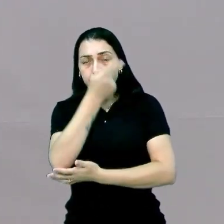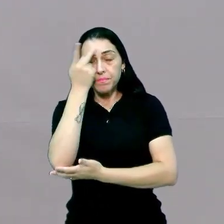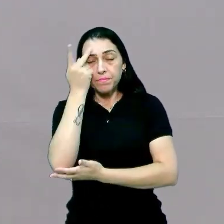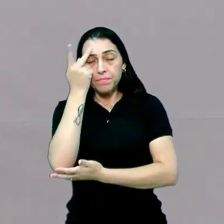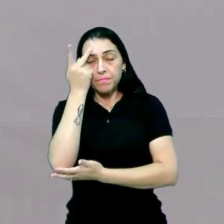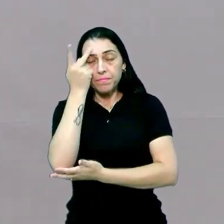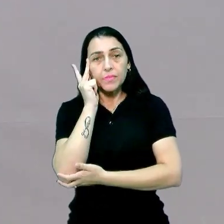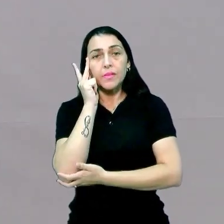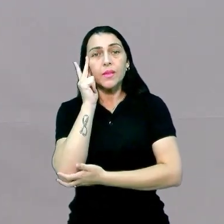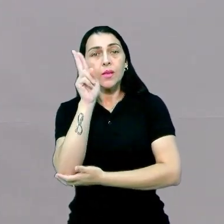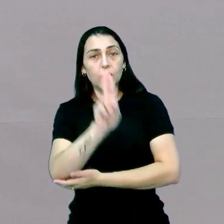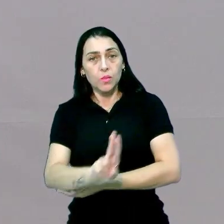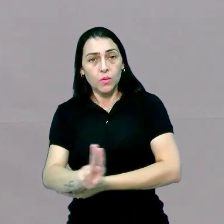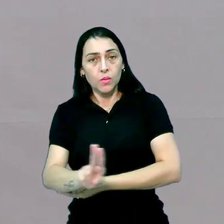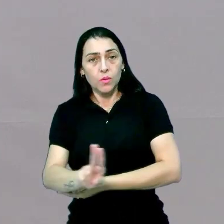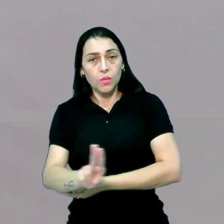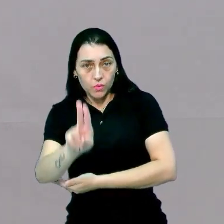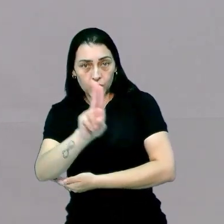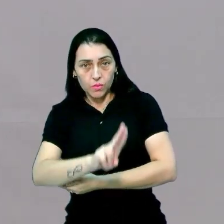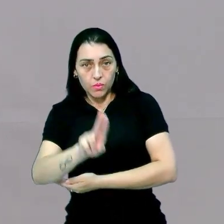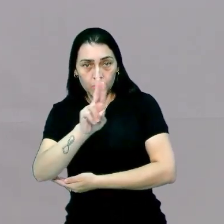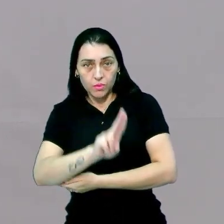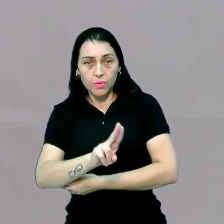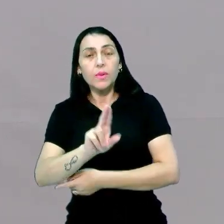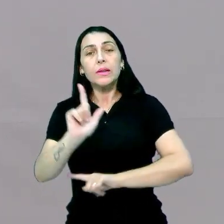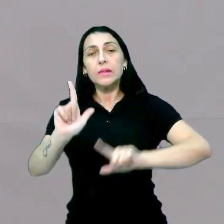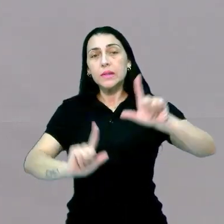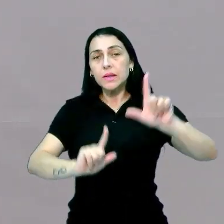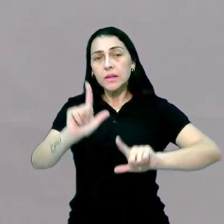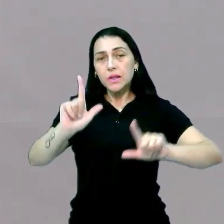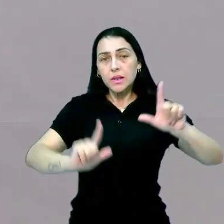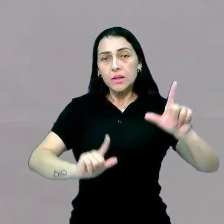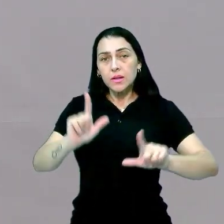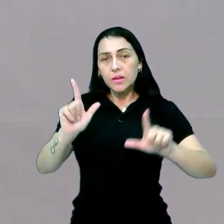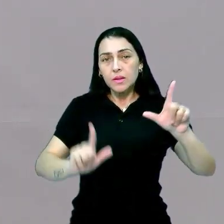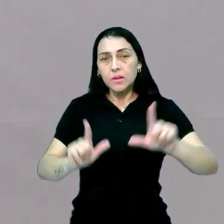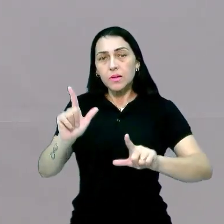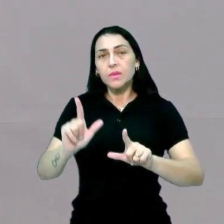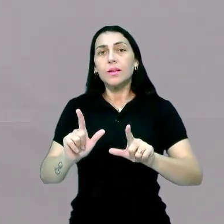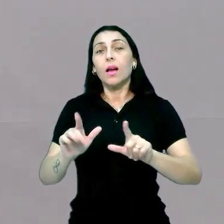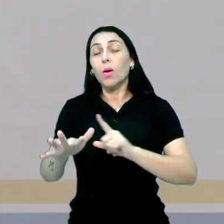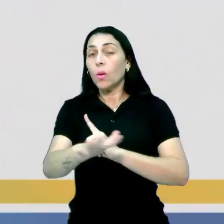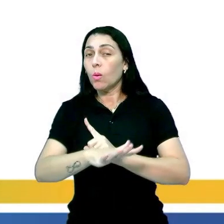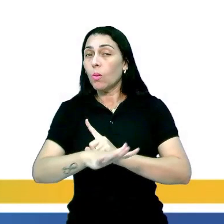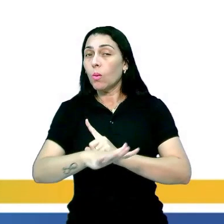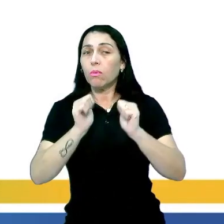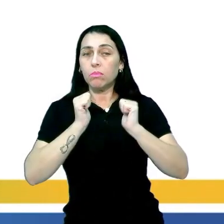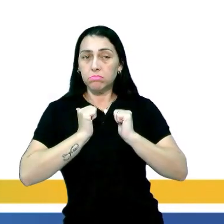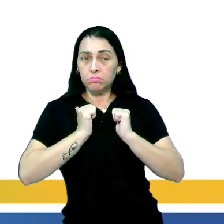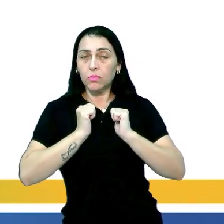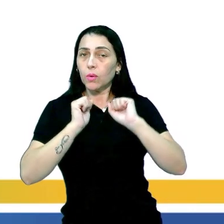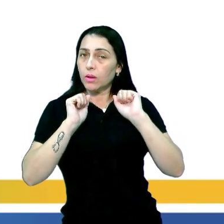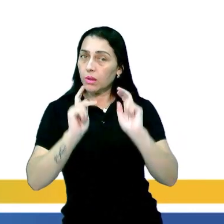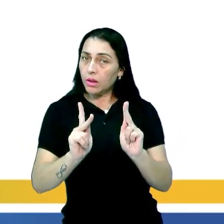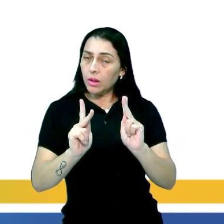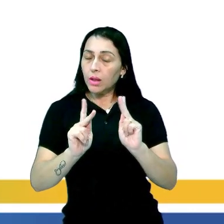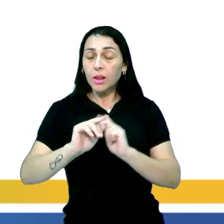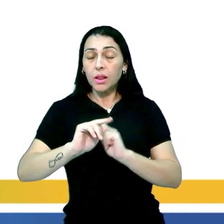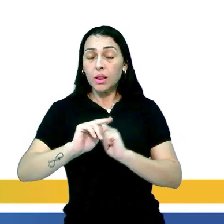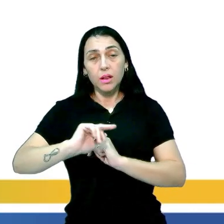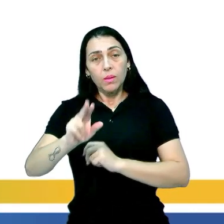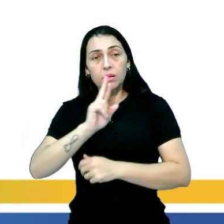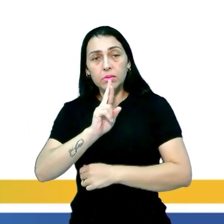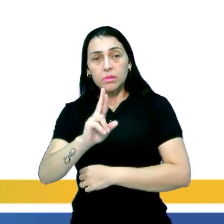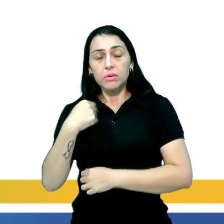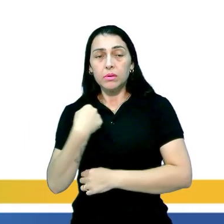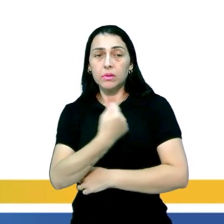consomem o que está sendo passado na TV, então, não se restringe a um público conservador, ok? Então, não seria essa